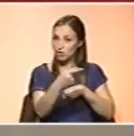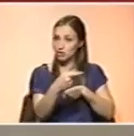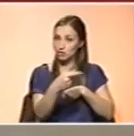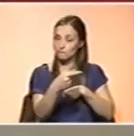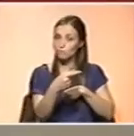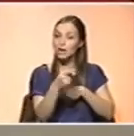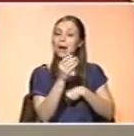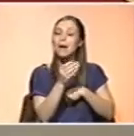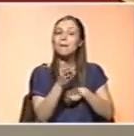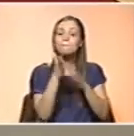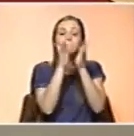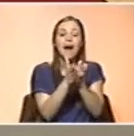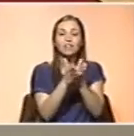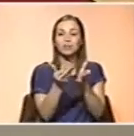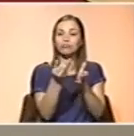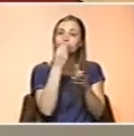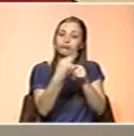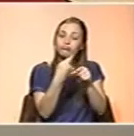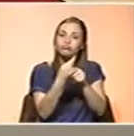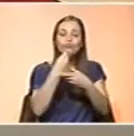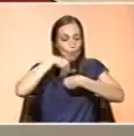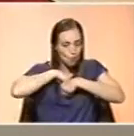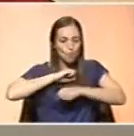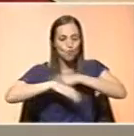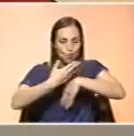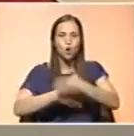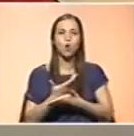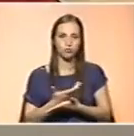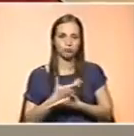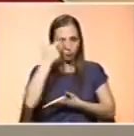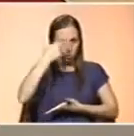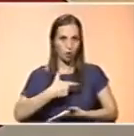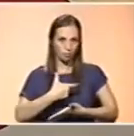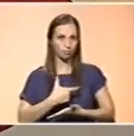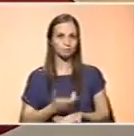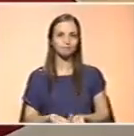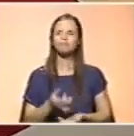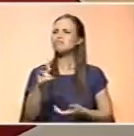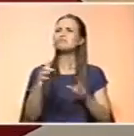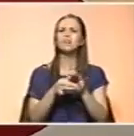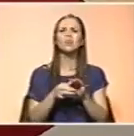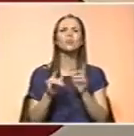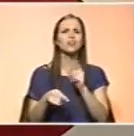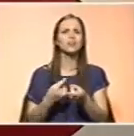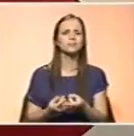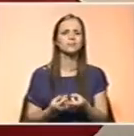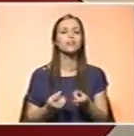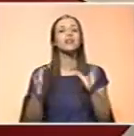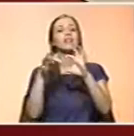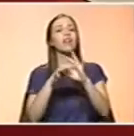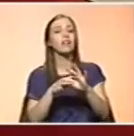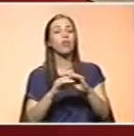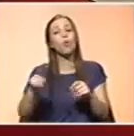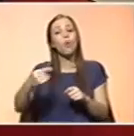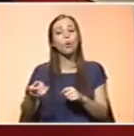nutriente que nós consumimos que é depois realmente metabolizado e utilizado pelo nosso corpo. E isso tem a ver com o quê? Tem a ver com outros